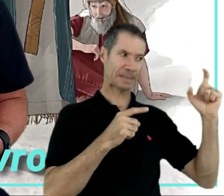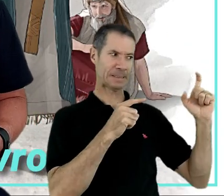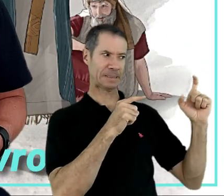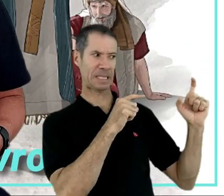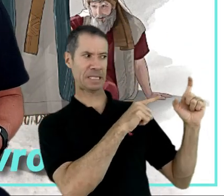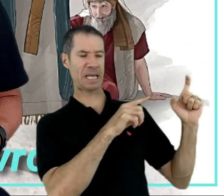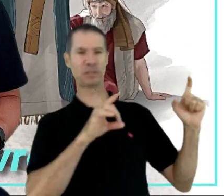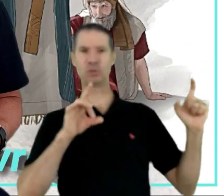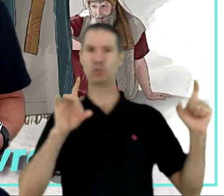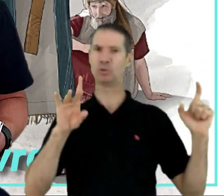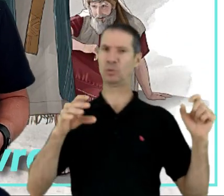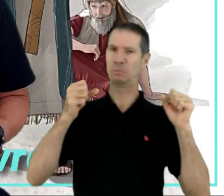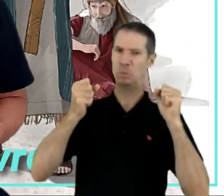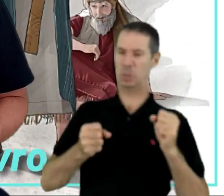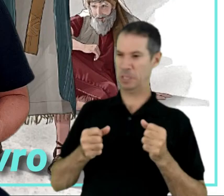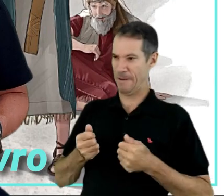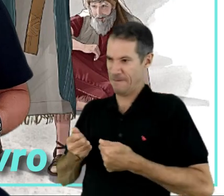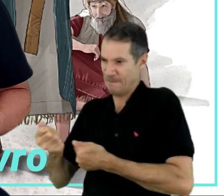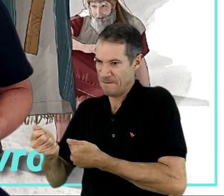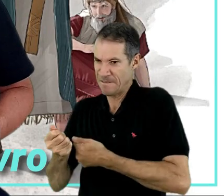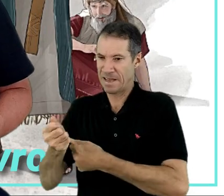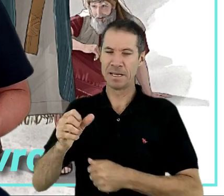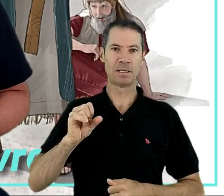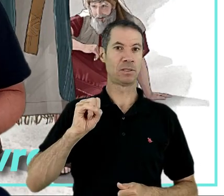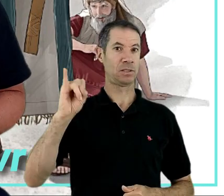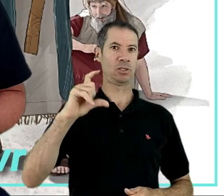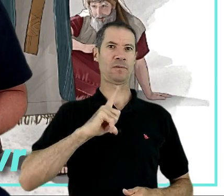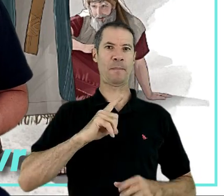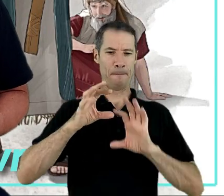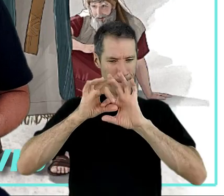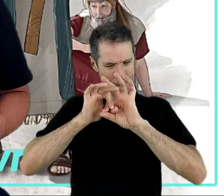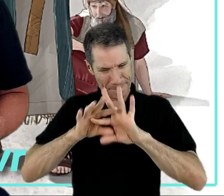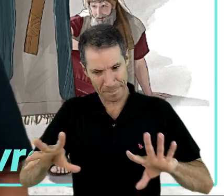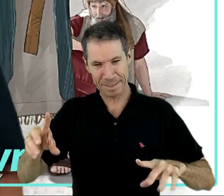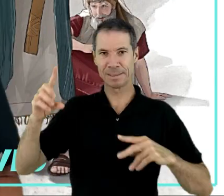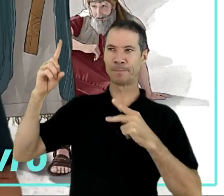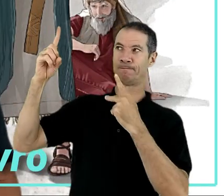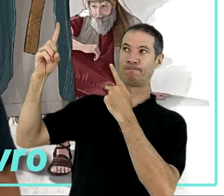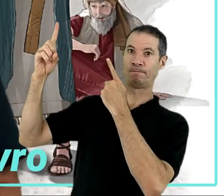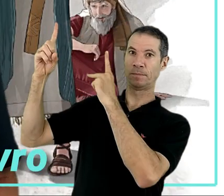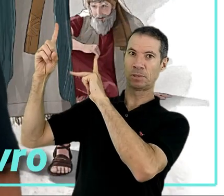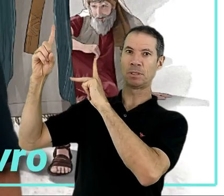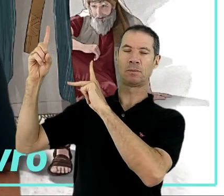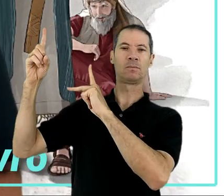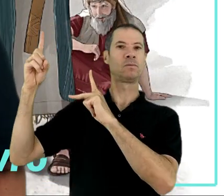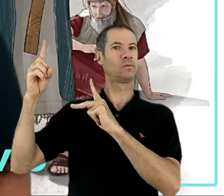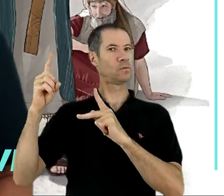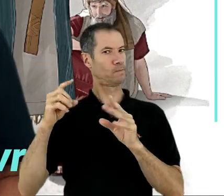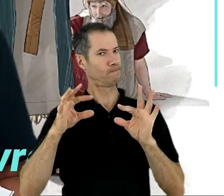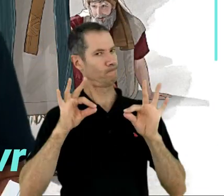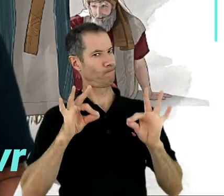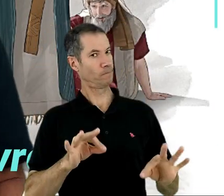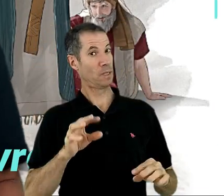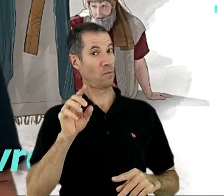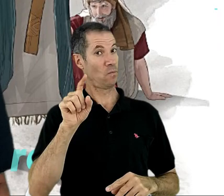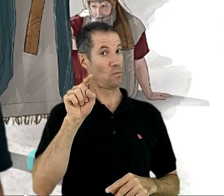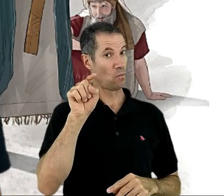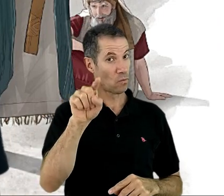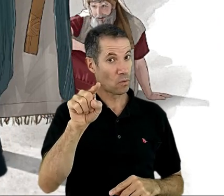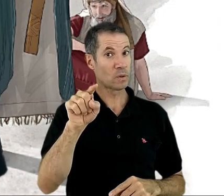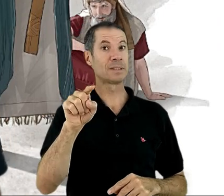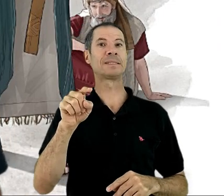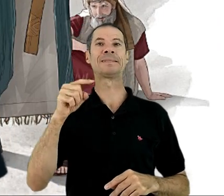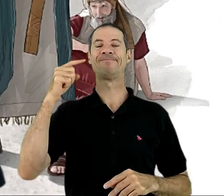pode nos afligir se houver a permissão de Deus. Olha o que eu estou falando. Você vai poder notar